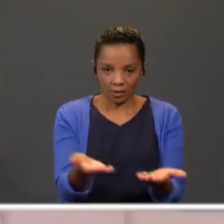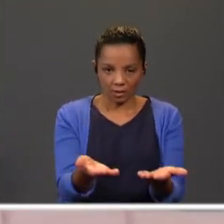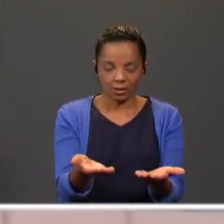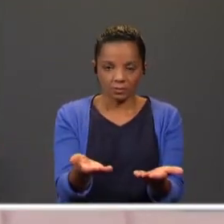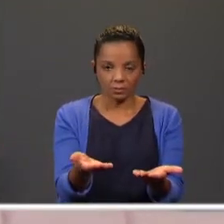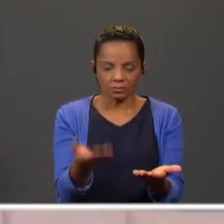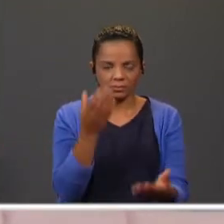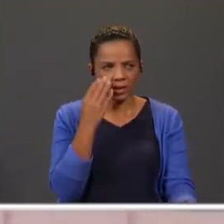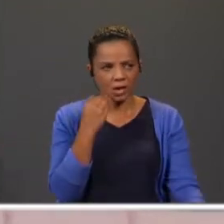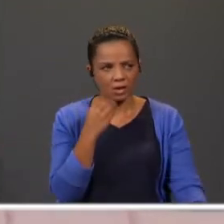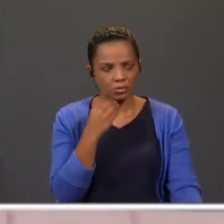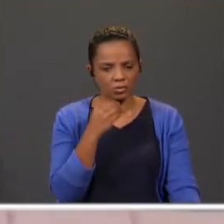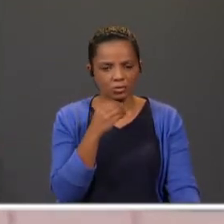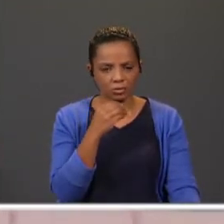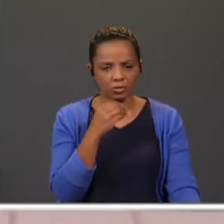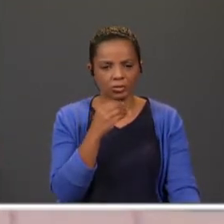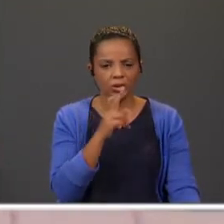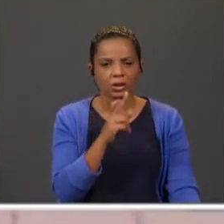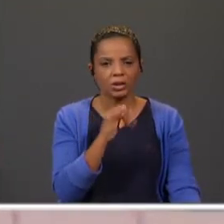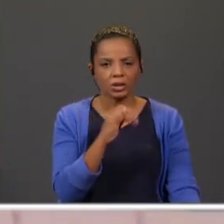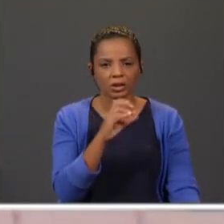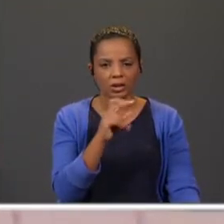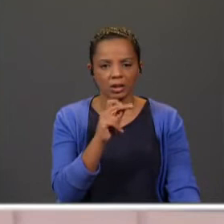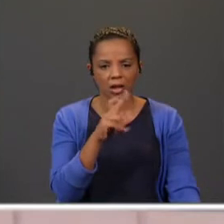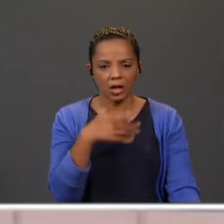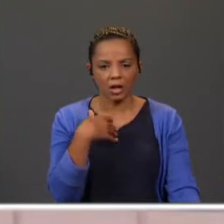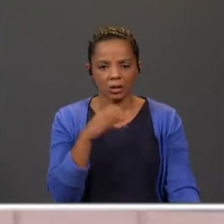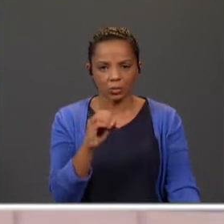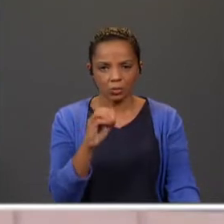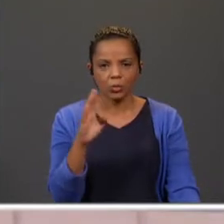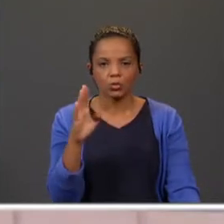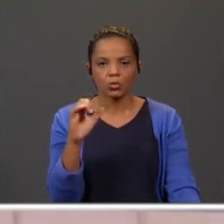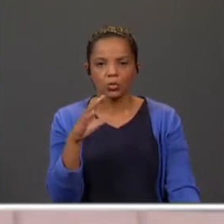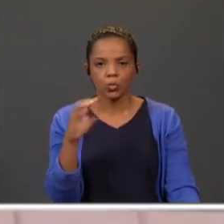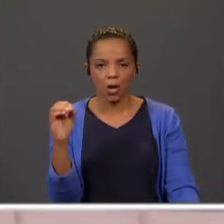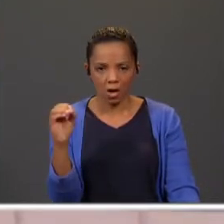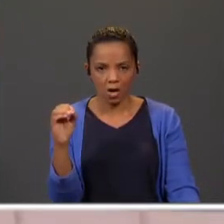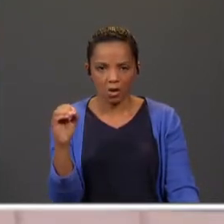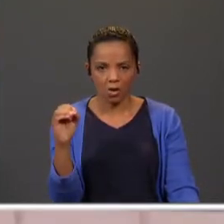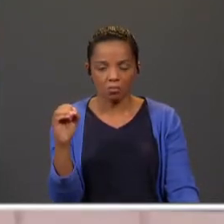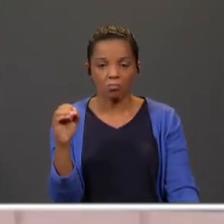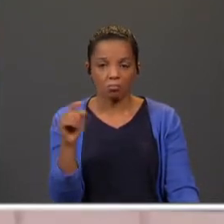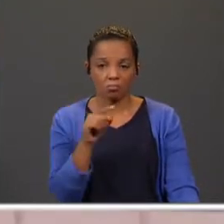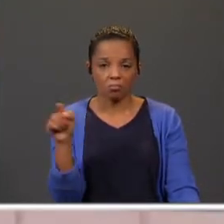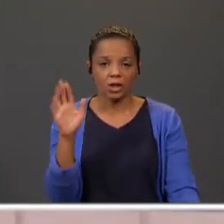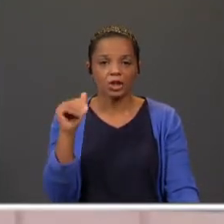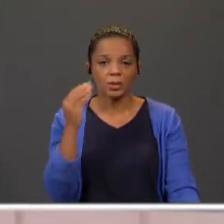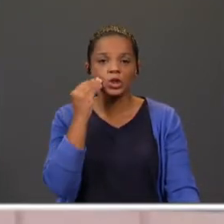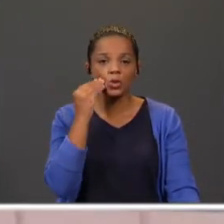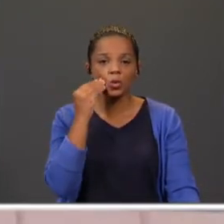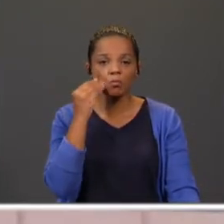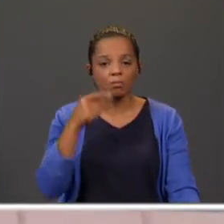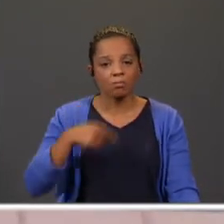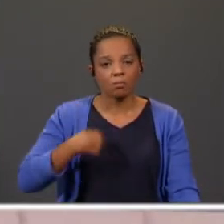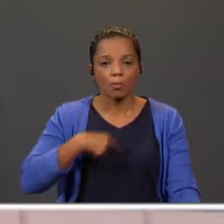acho que, se não me engano, eram o Ricardo e o João, nos dois exemplos que vos tinha trazido, eles despedem-se assinando o